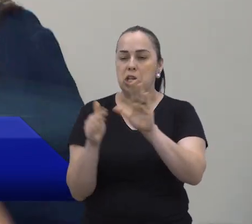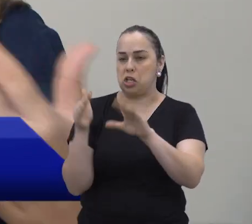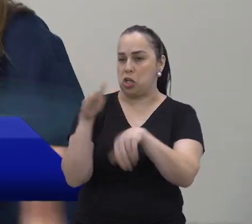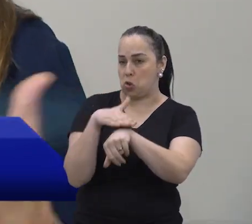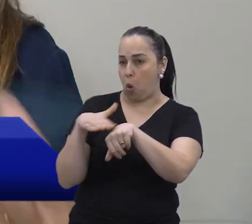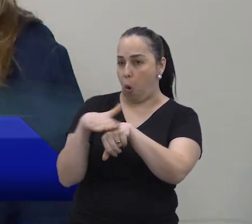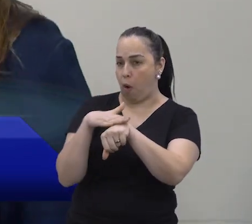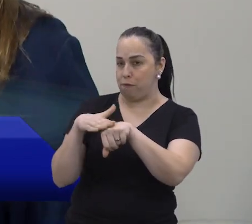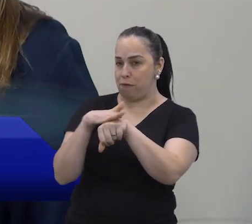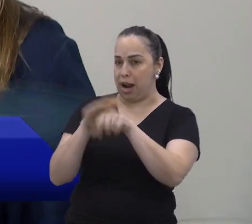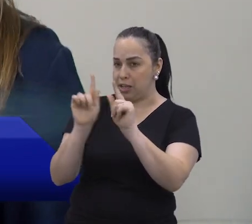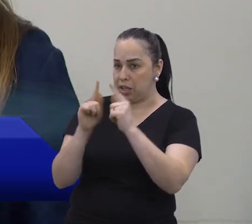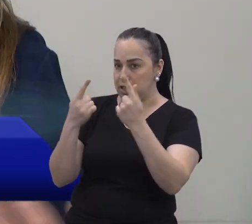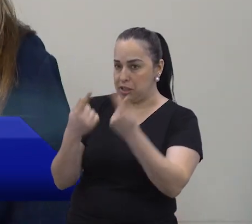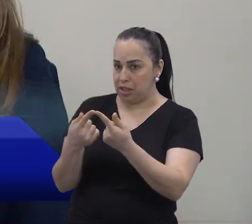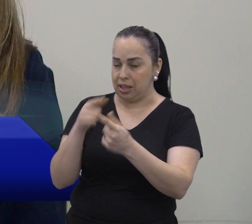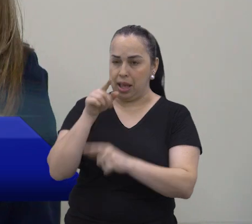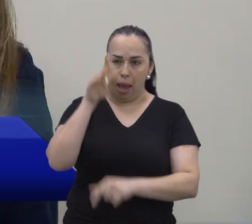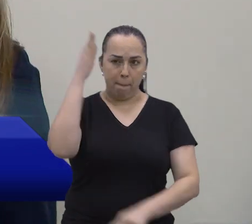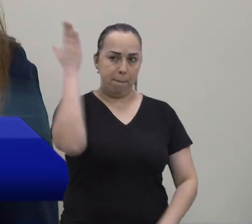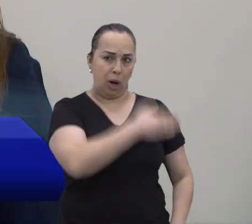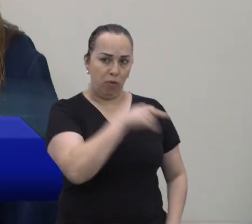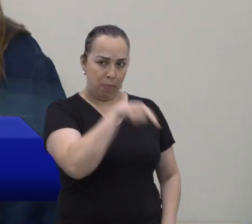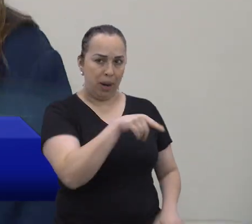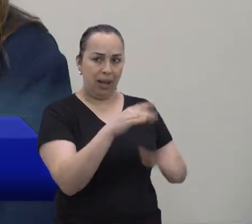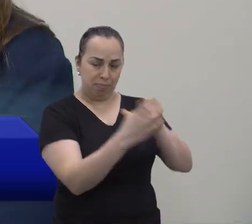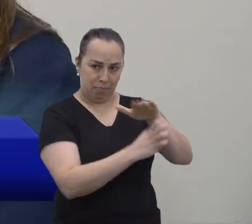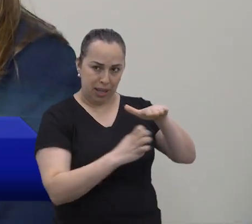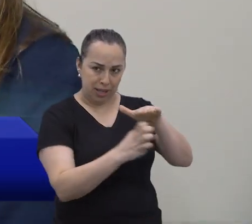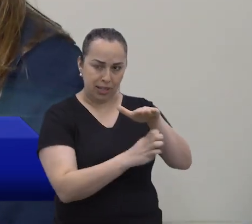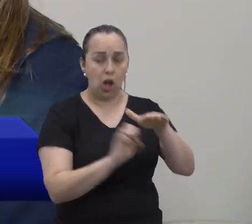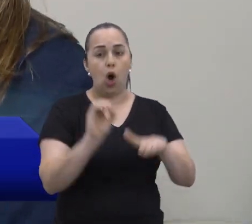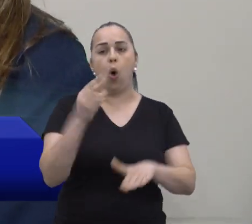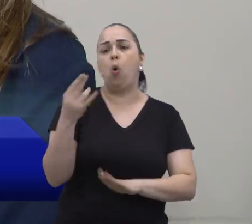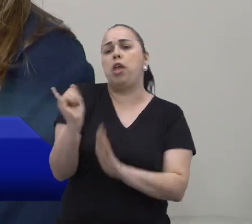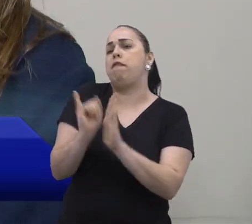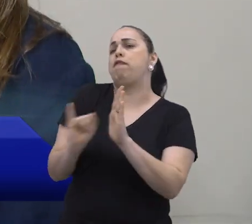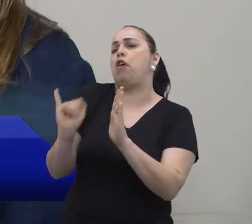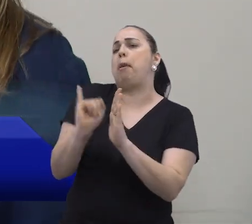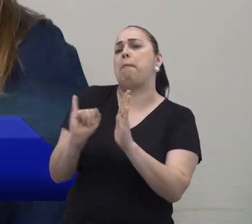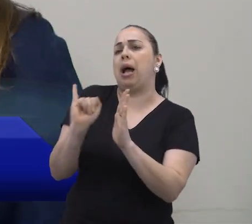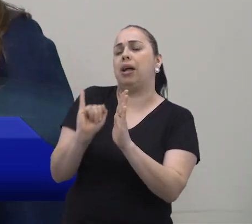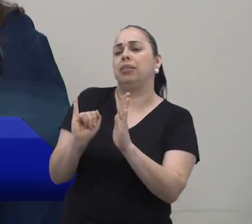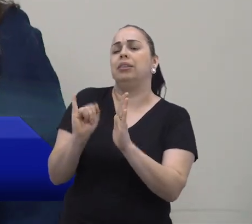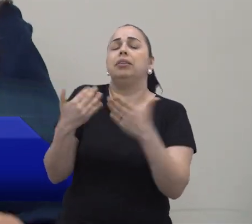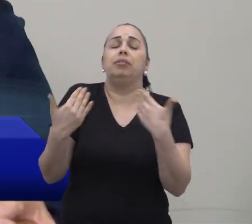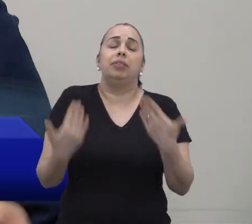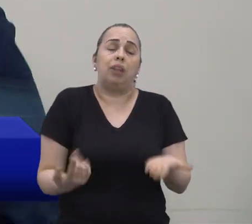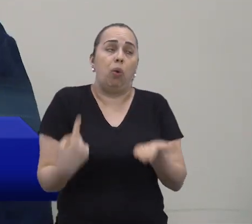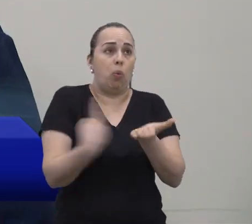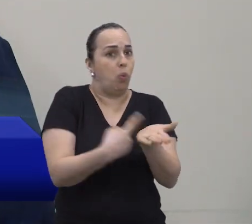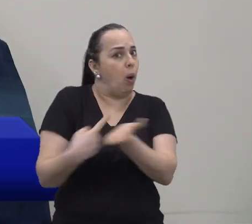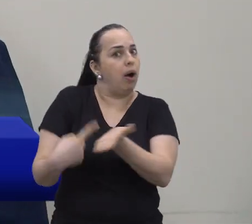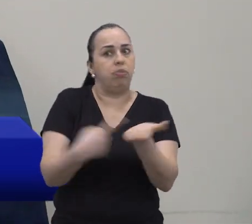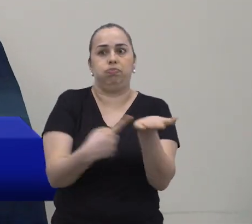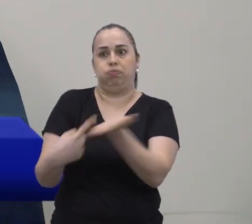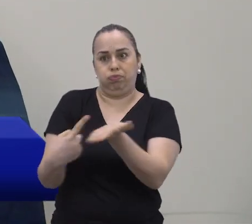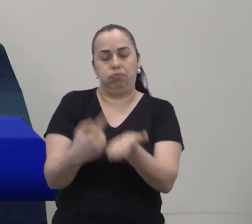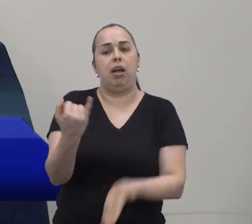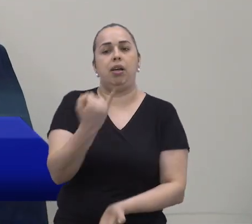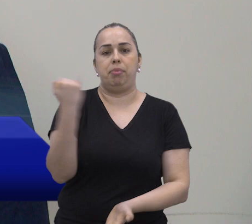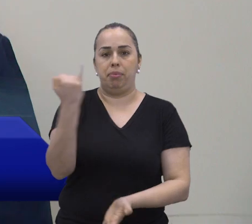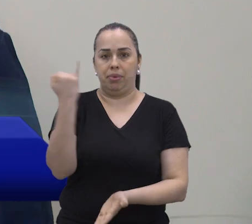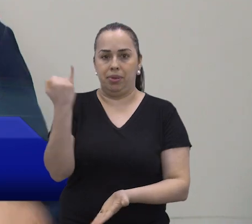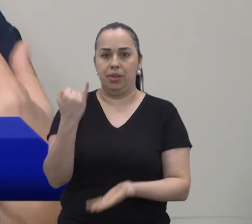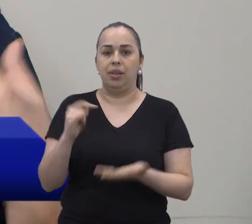conversas, né, isso é um documento da empresa, isso é uma utilização mais informal. Então, esses acordos é muito